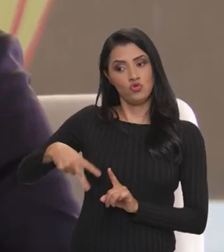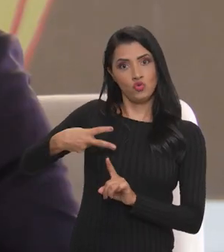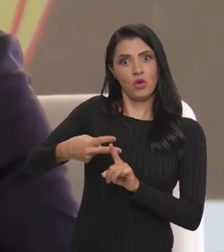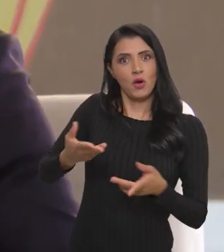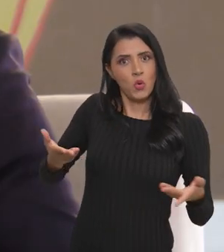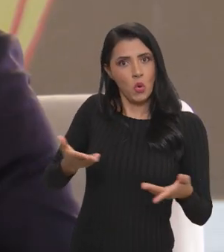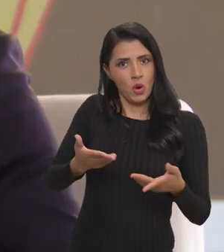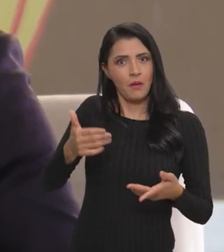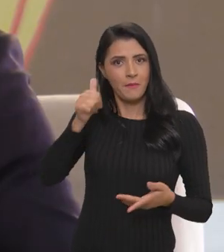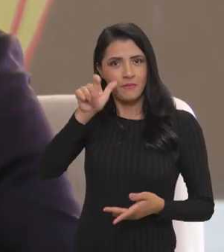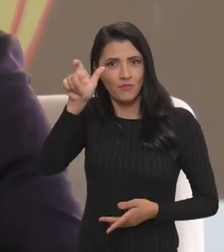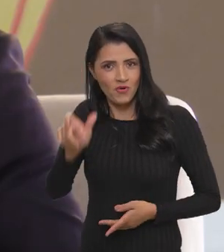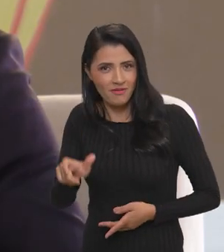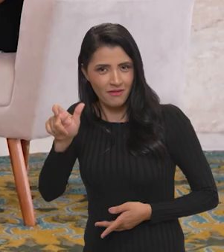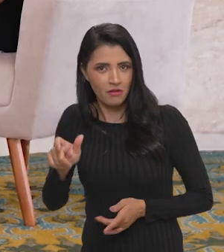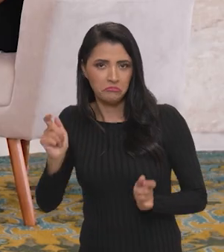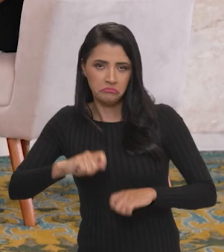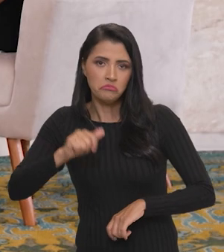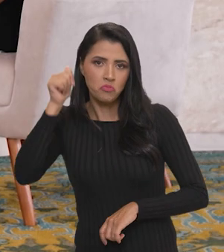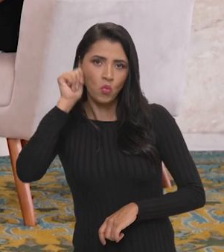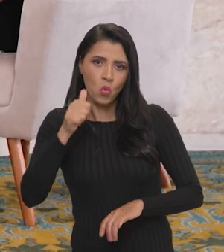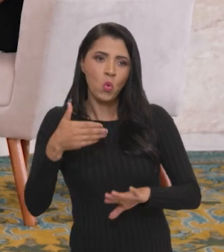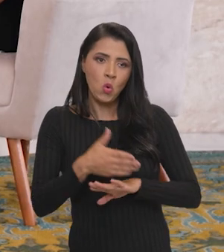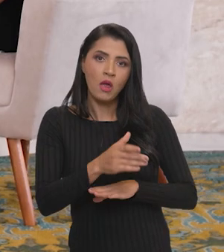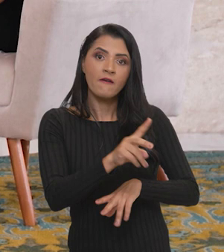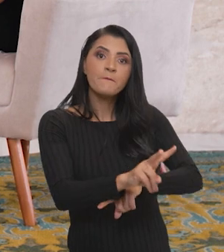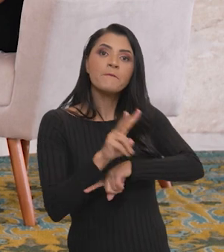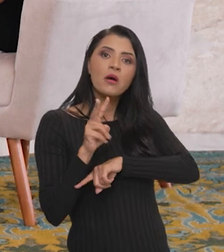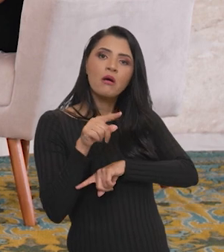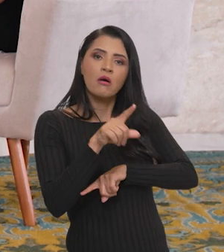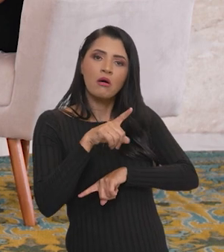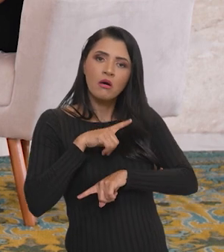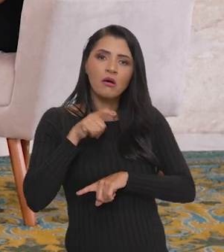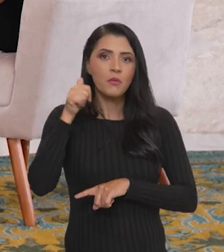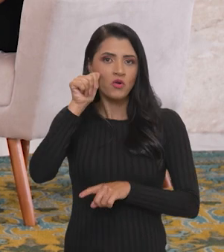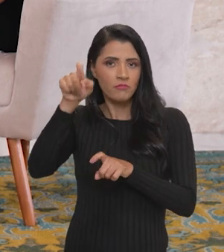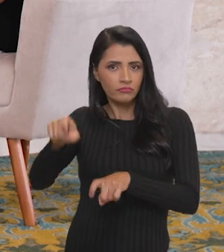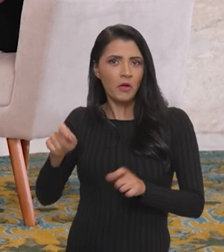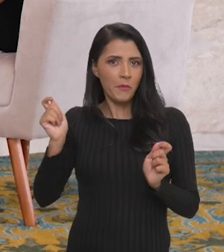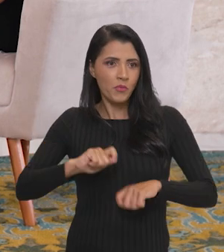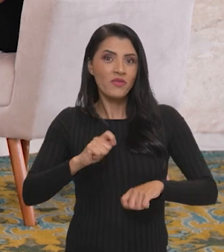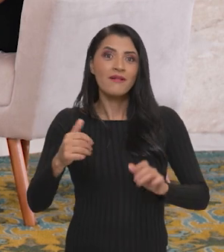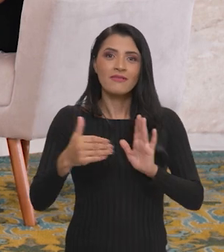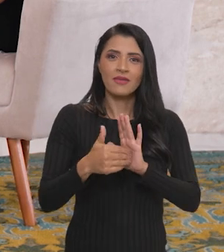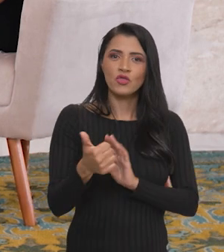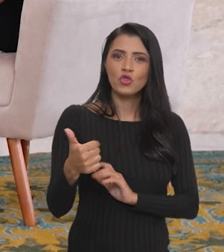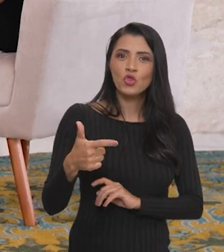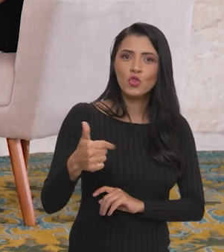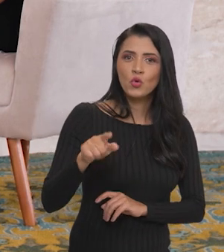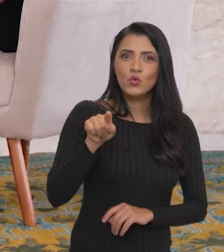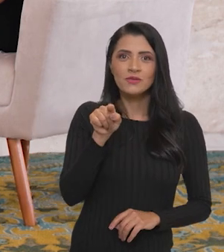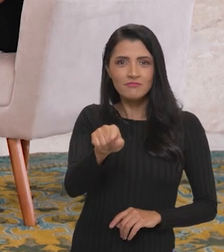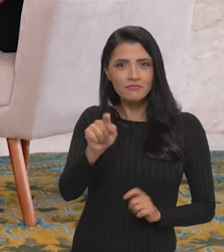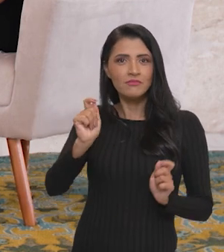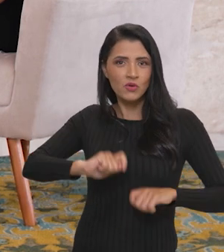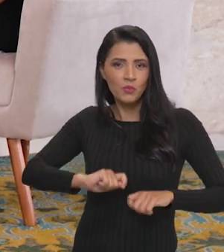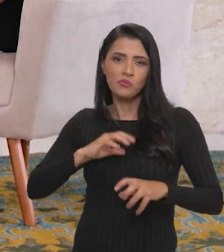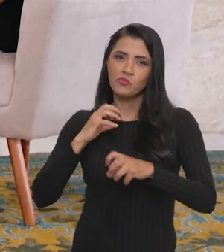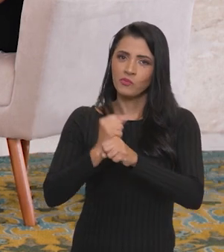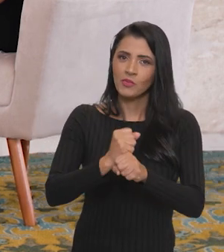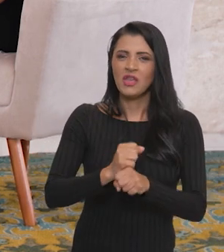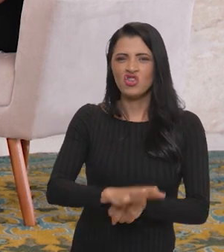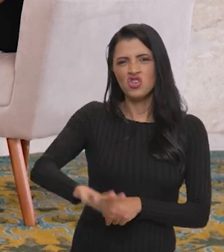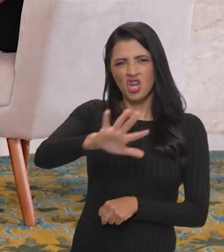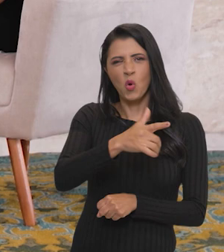fez? Dobrou para as mulheres. As mulheres que forem contrair o crédito, as mulheres agricultoras, vão poder contrair até 12 mil. E, no geral,